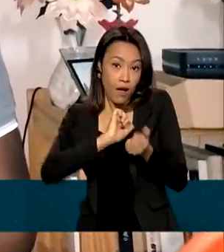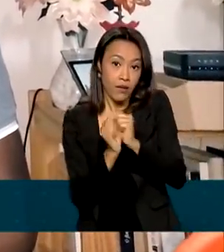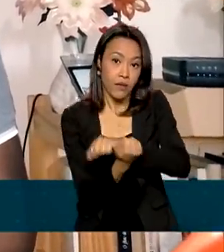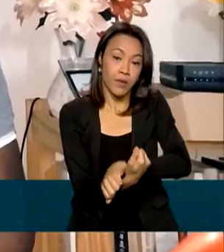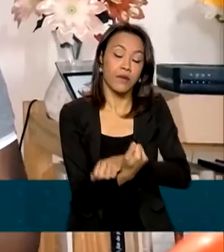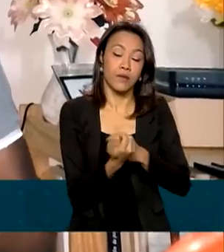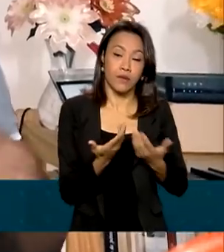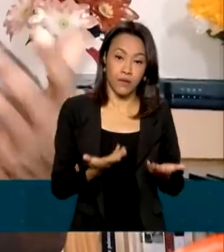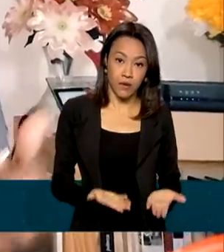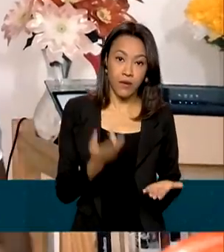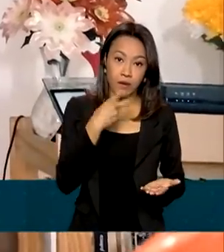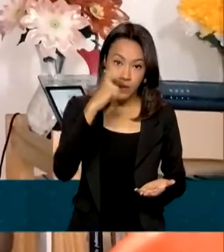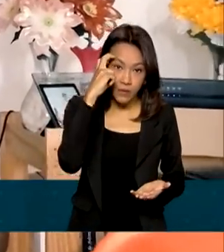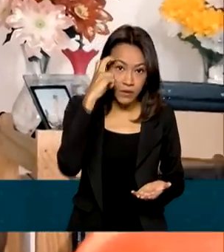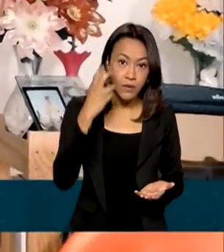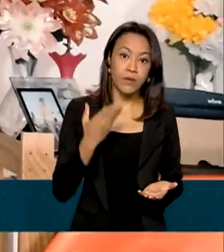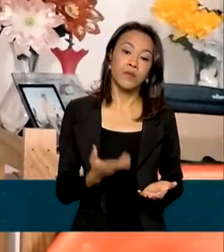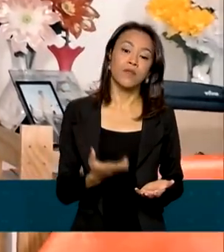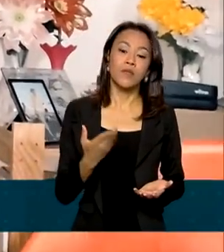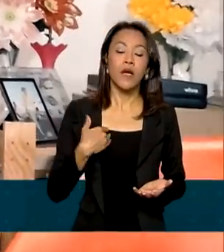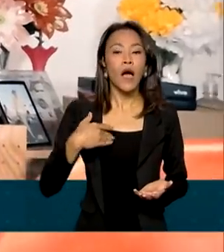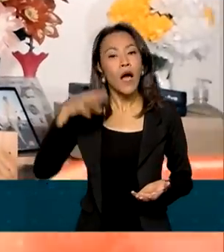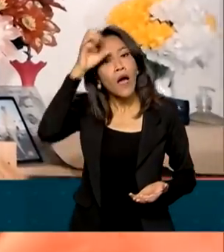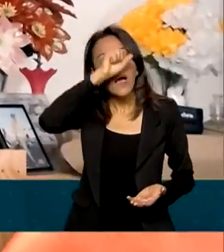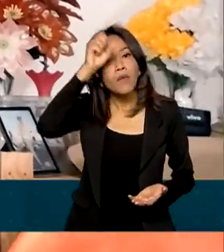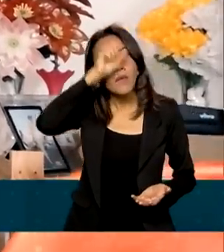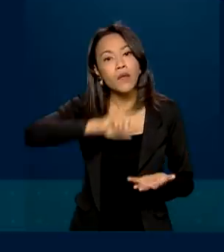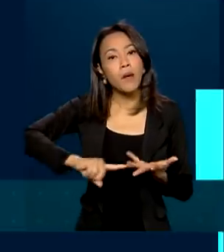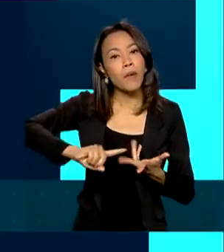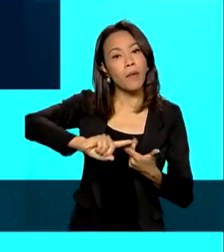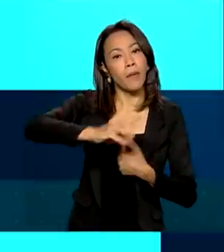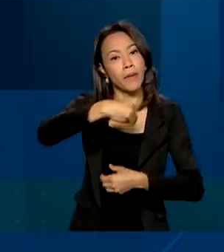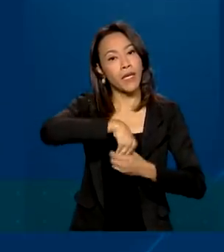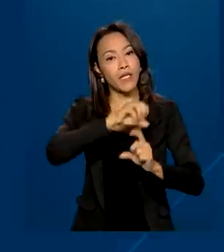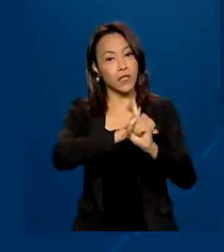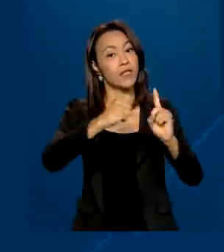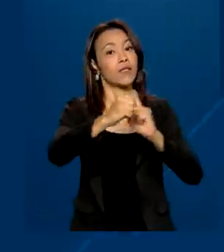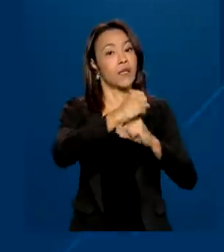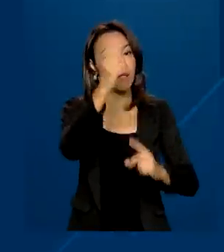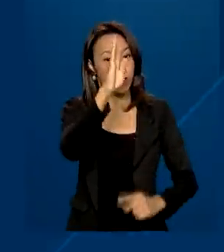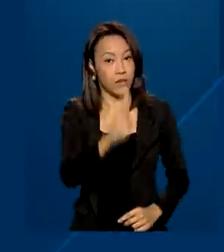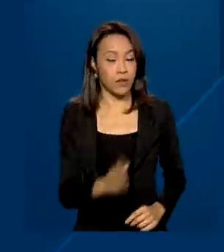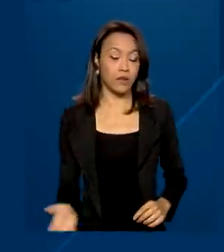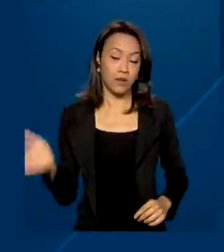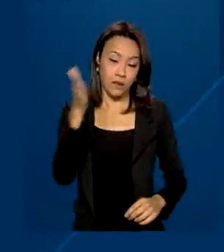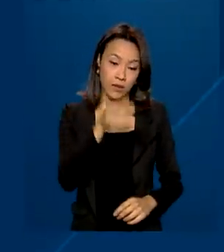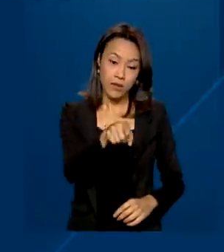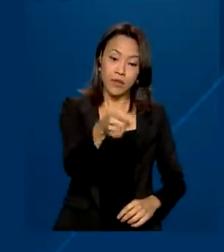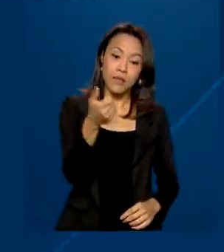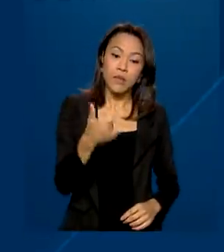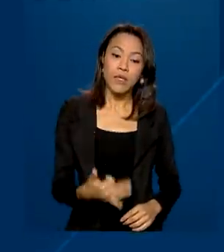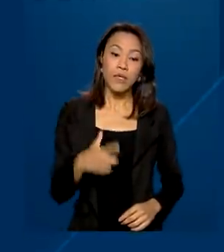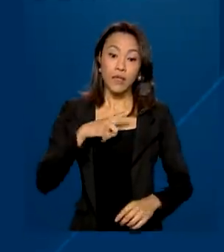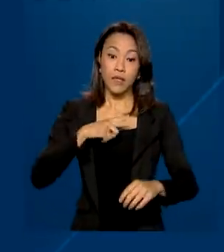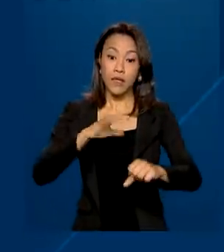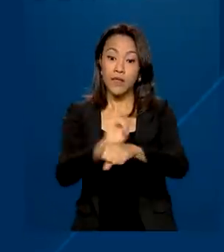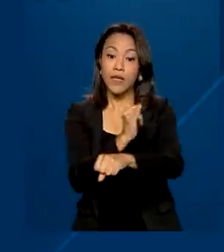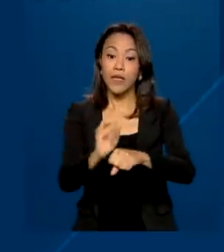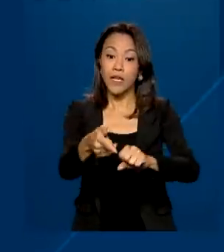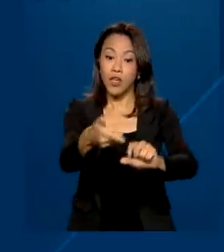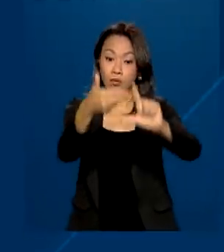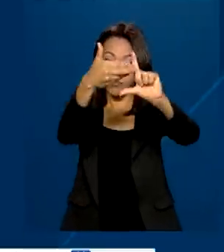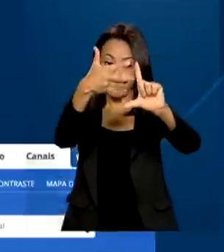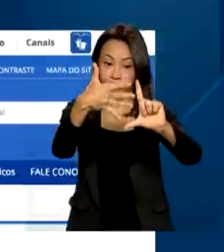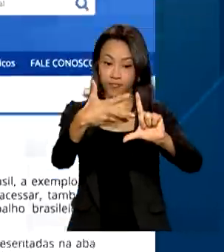procurar evoluir dentro da sociedade brasileira. Agora, esse público passa a contar com a ferramenta Sistema Migrante